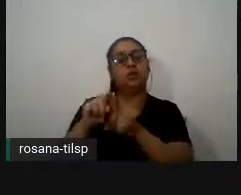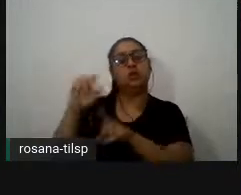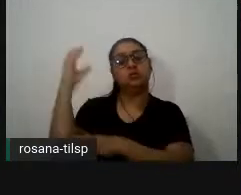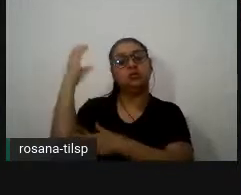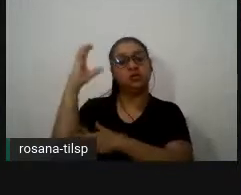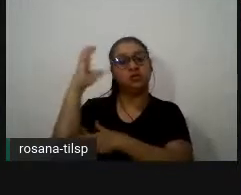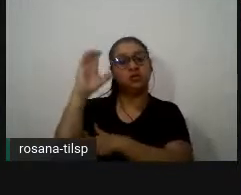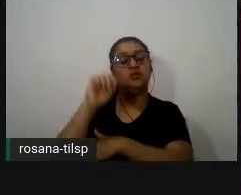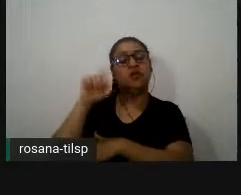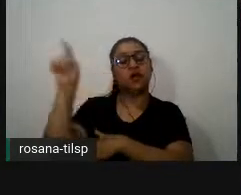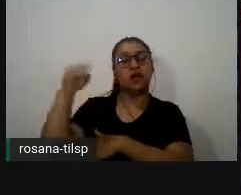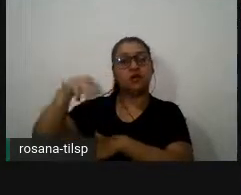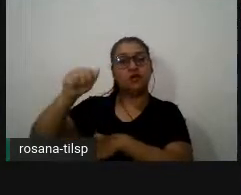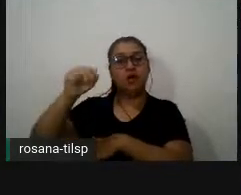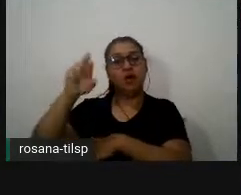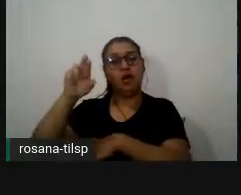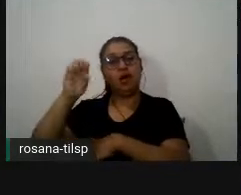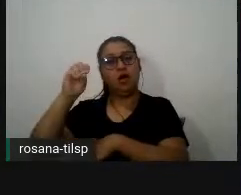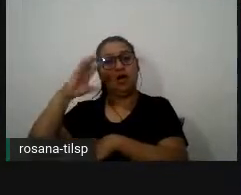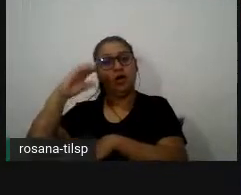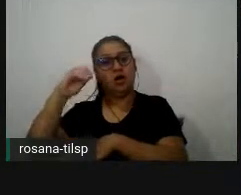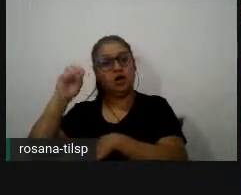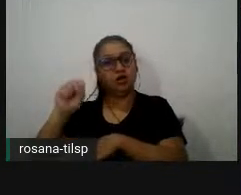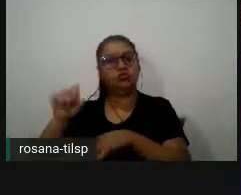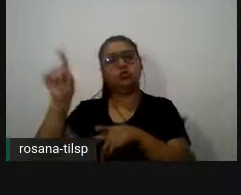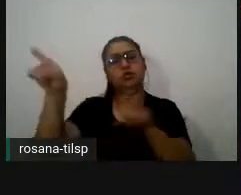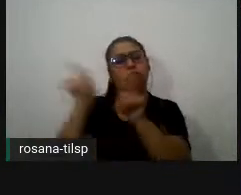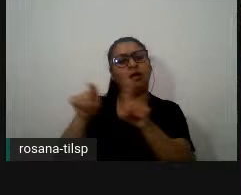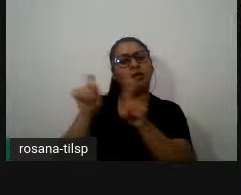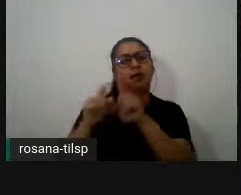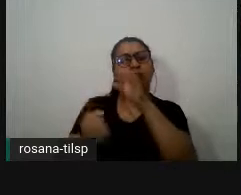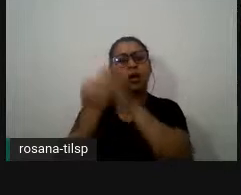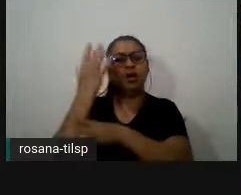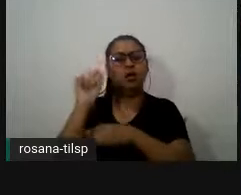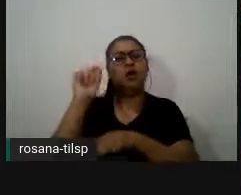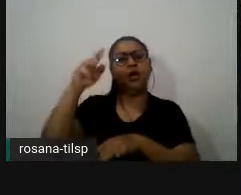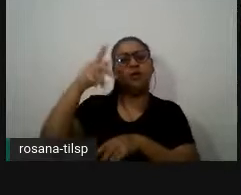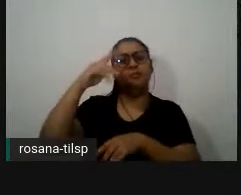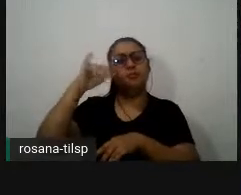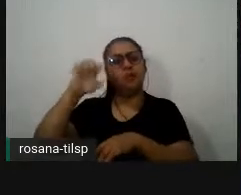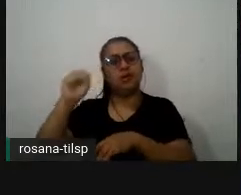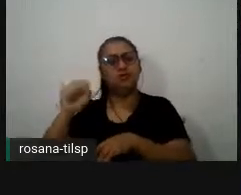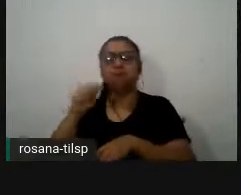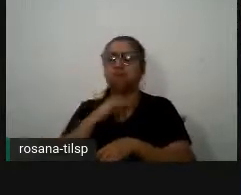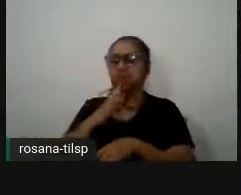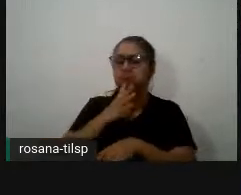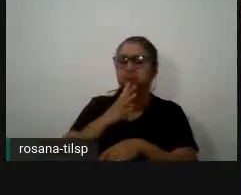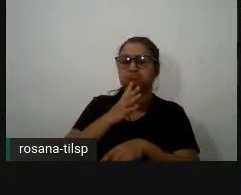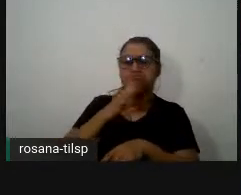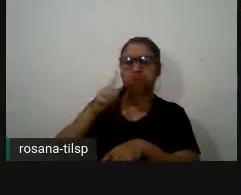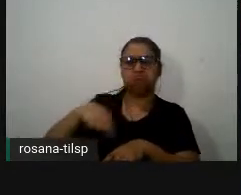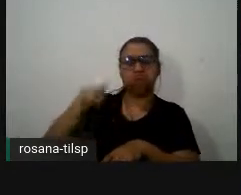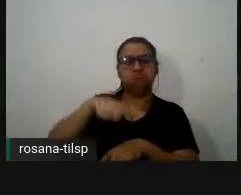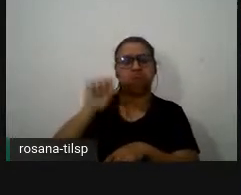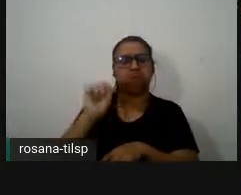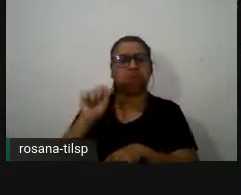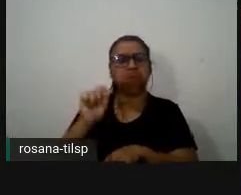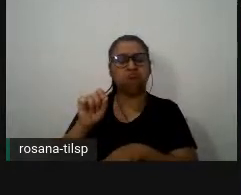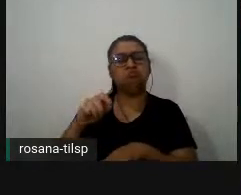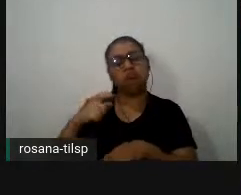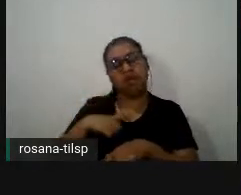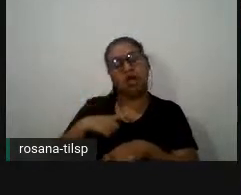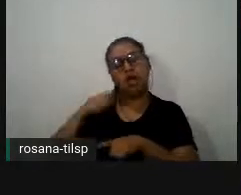que visava que deu a conhecer os resultados do PISA ligados obviamente a esta questão da literacia